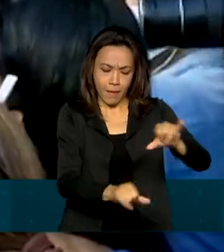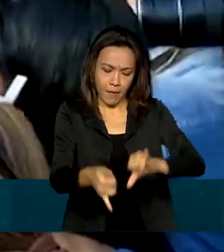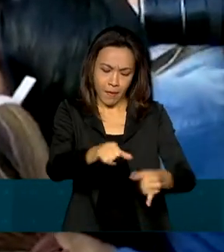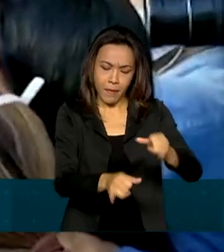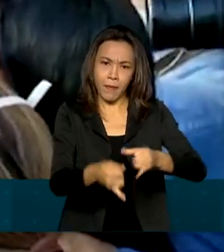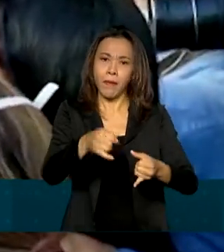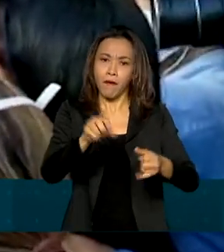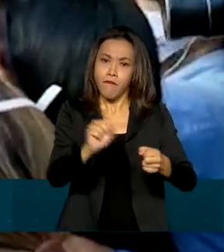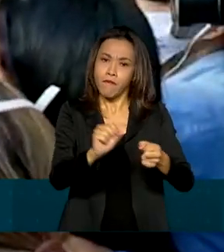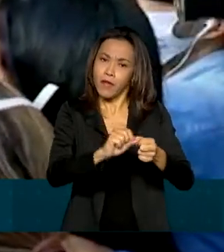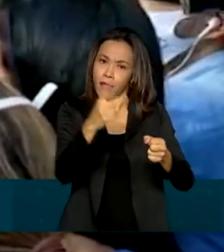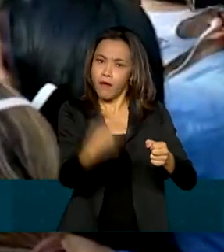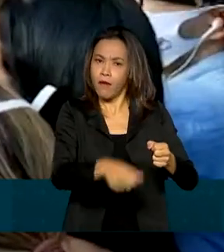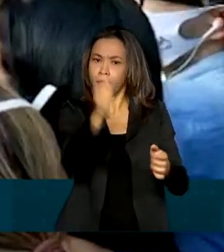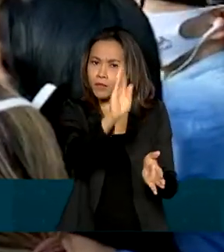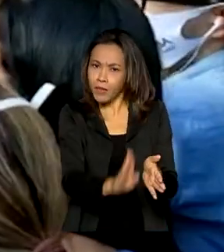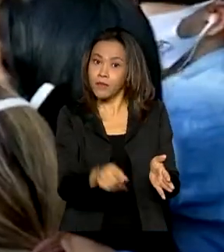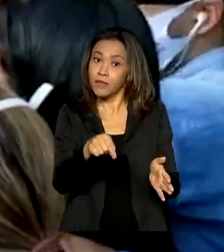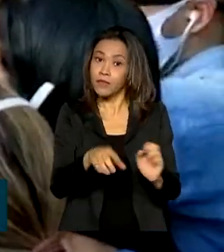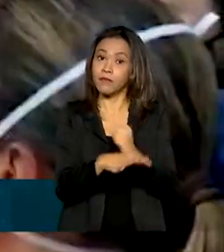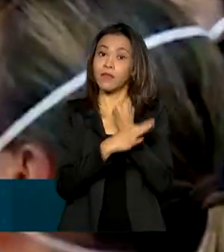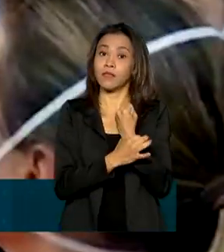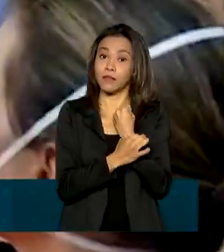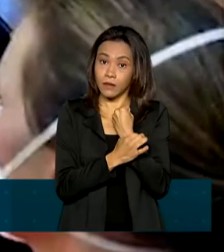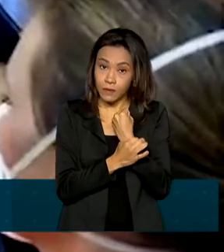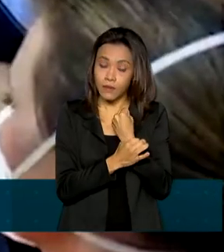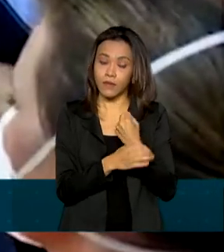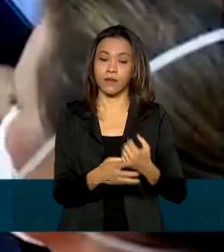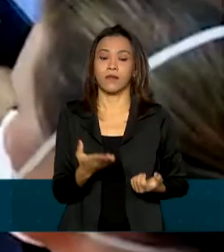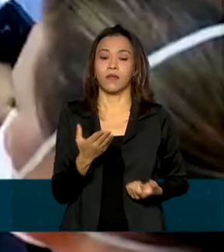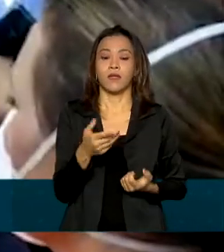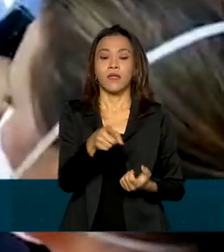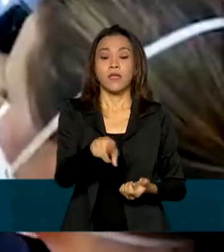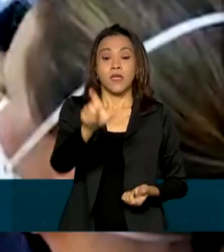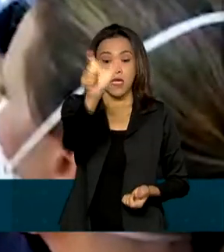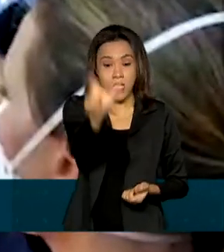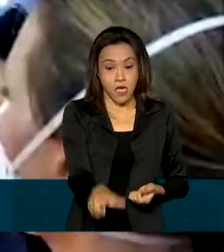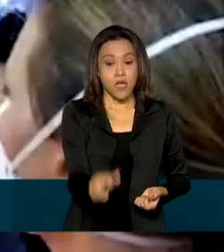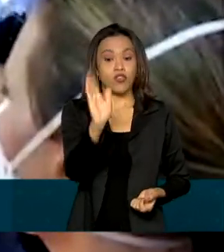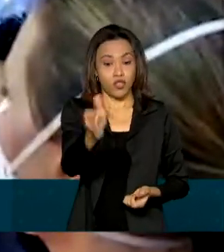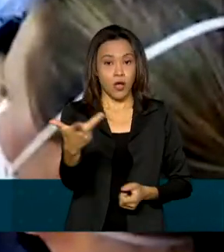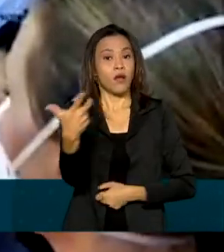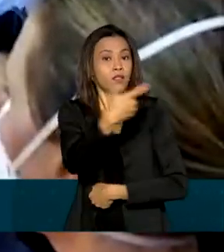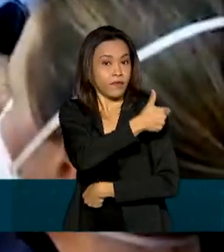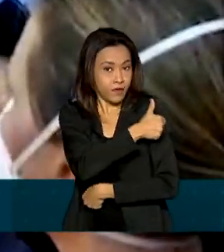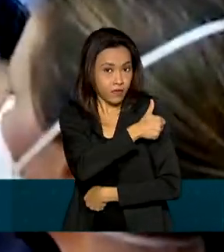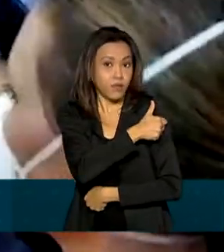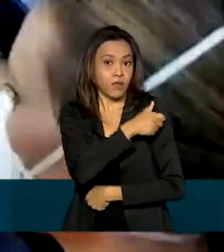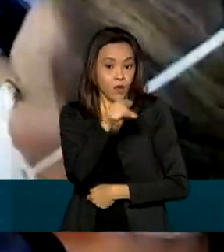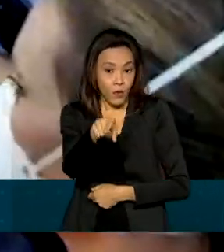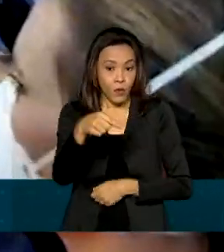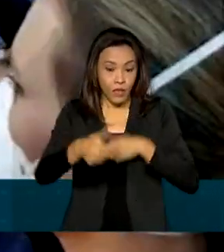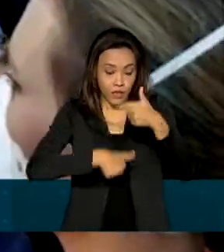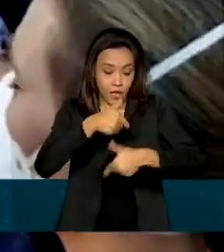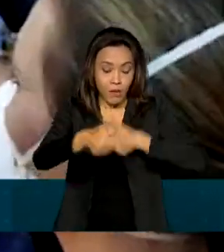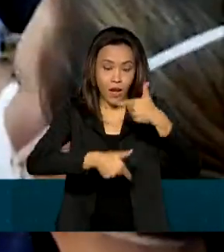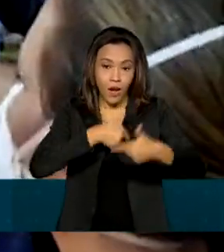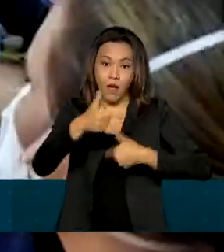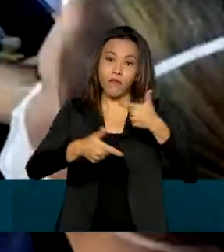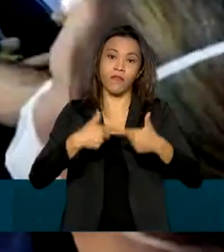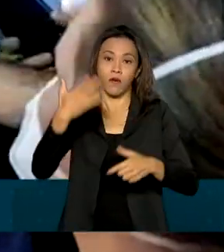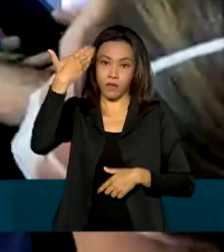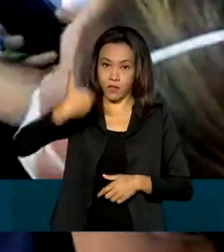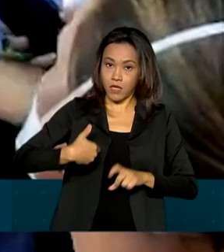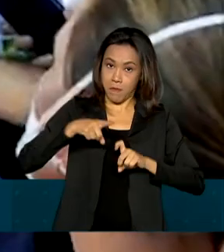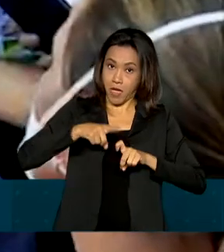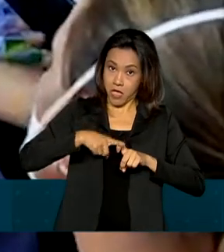uma garantia de que teremos doses regulares. Queiroga, que já se vacinou contra a doença quando atuava na linha de frente como